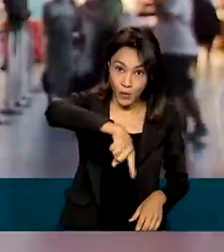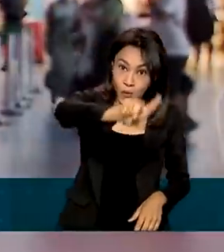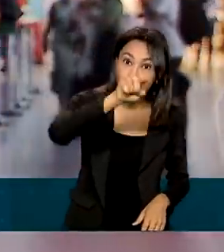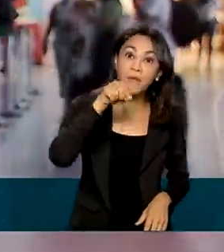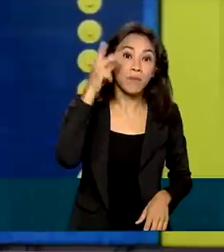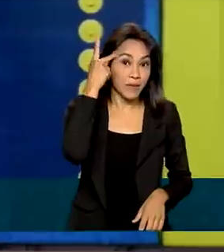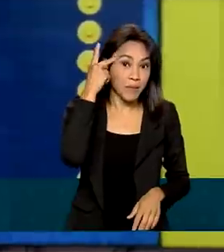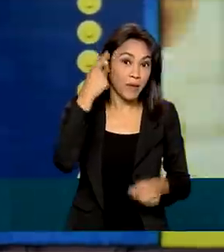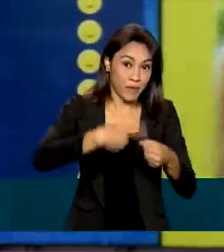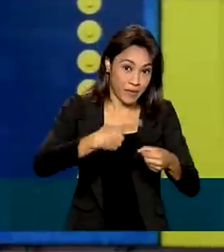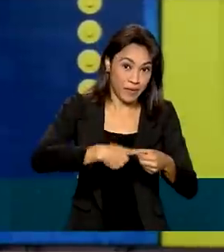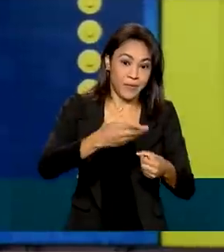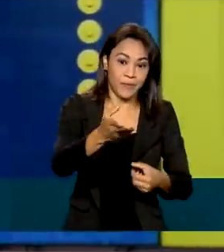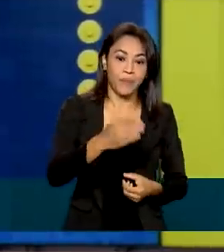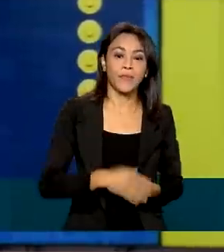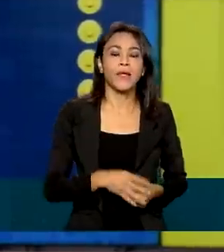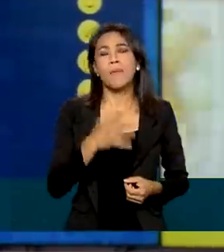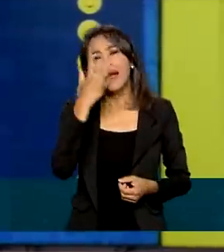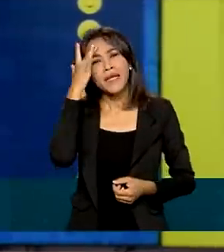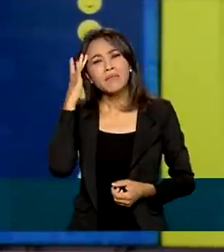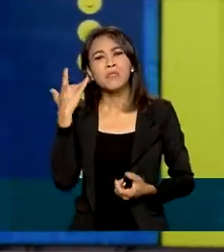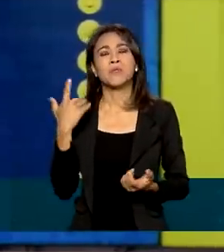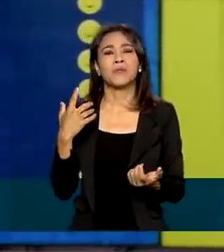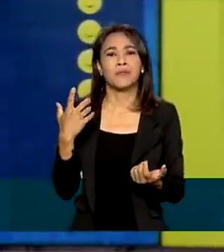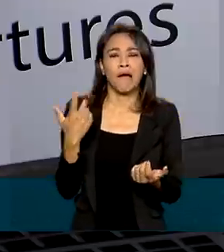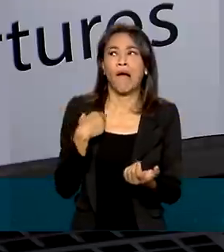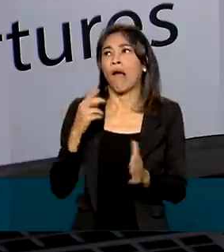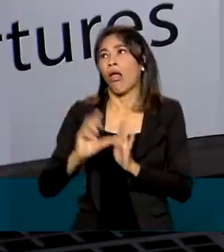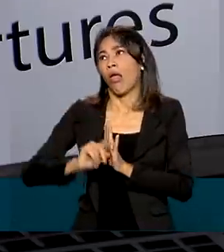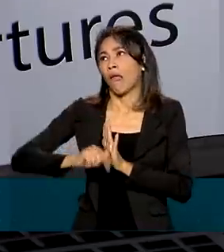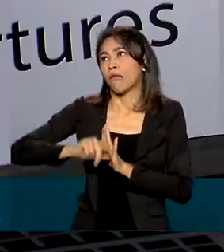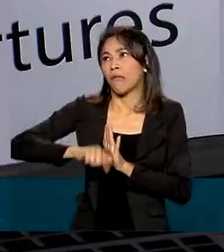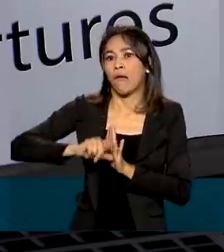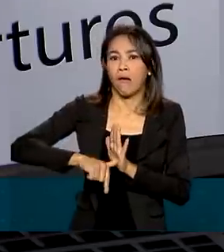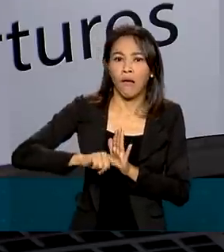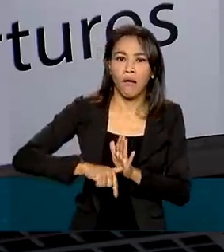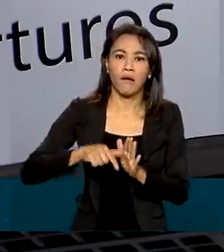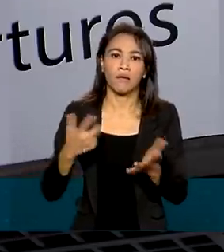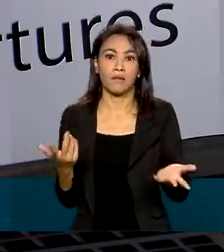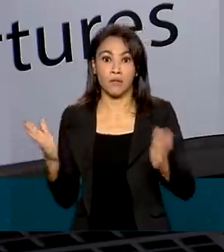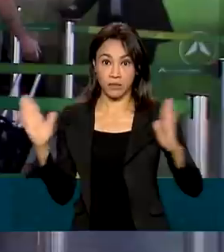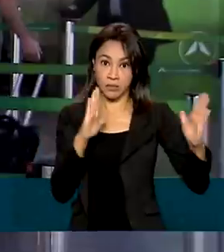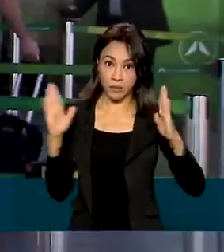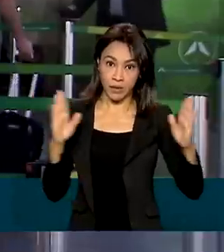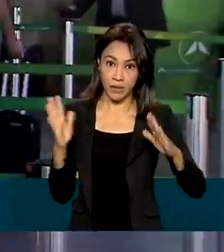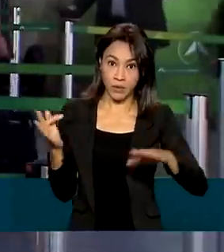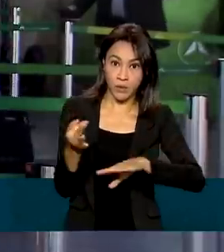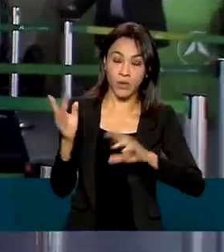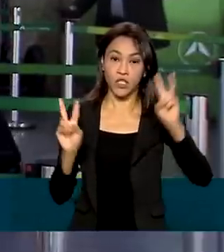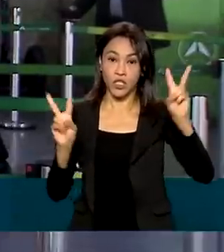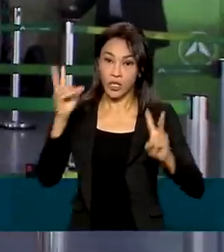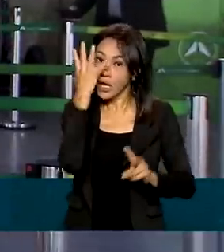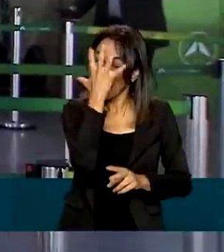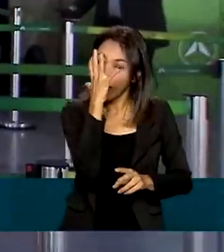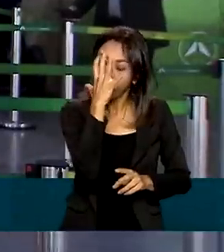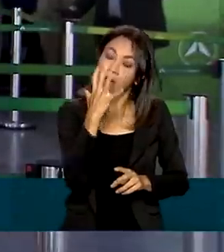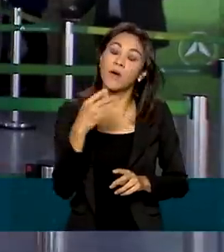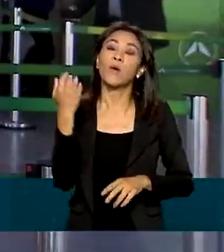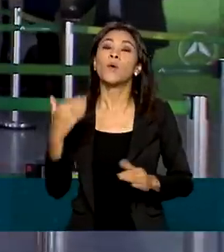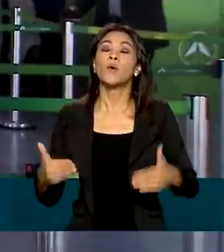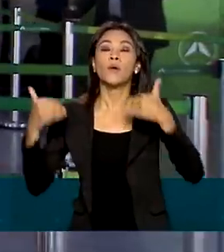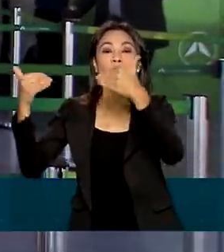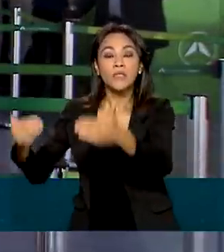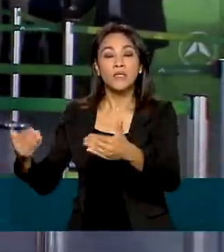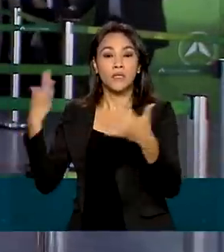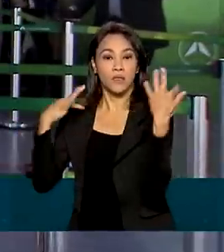Jordão, São Paulo. Para que o passageiro não sofra contratempos, na viagem do período de carnaval, os Ministérios do Turismo e da